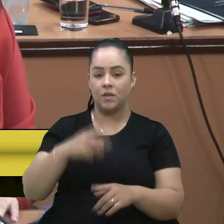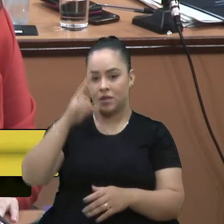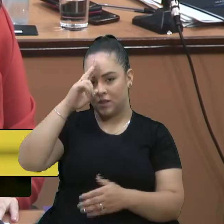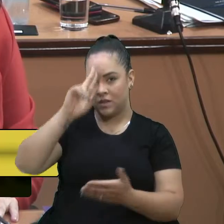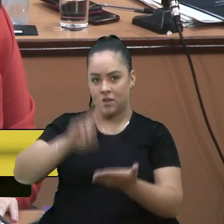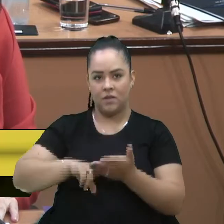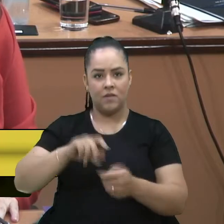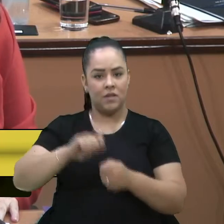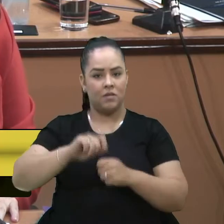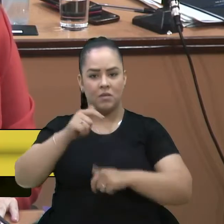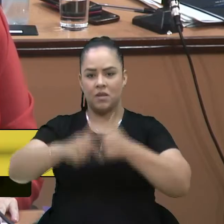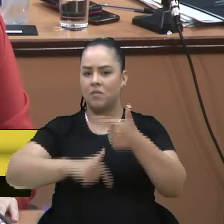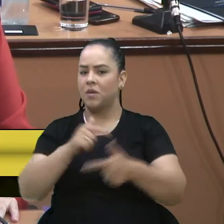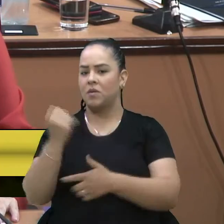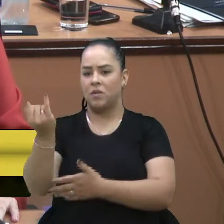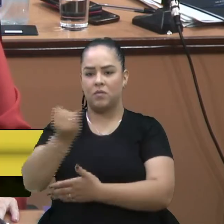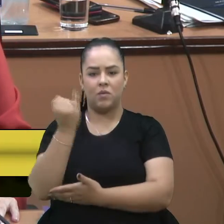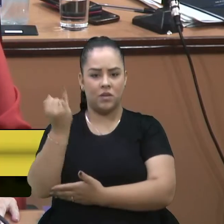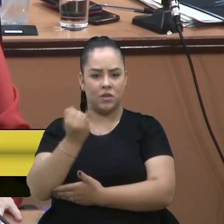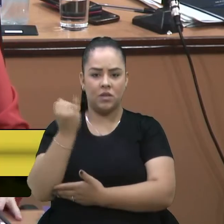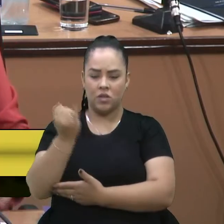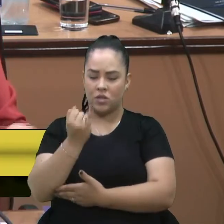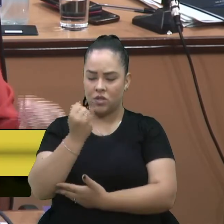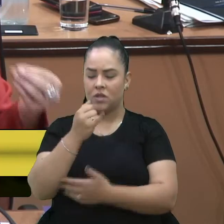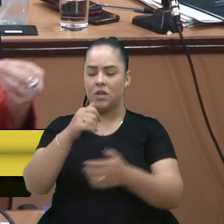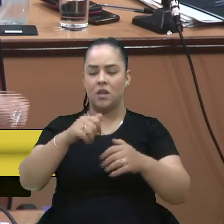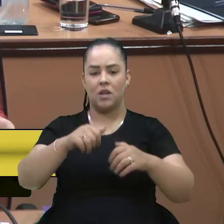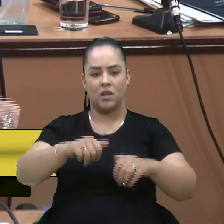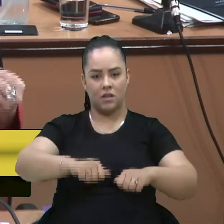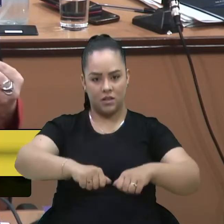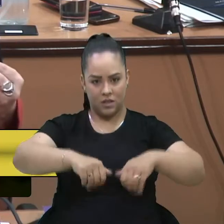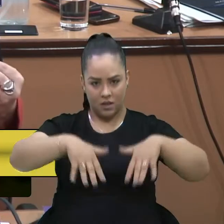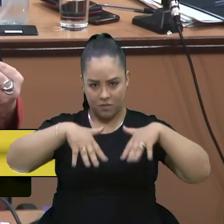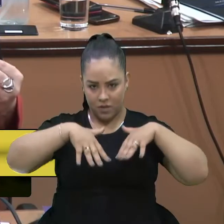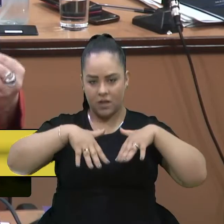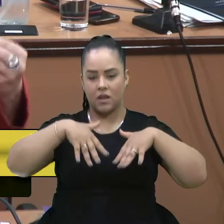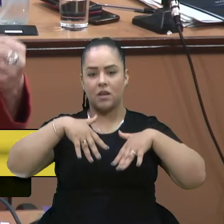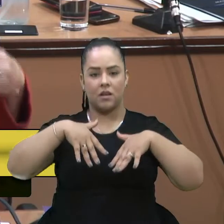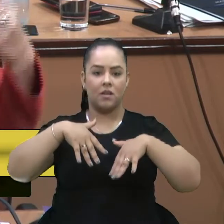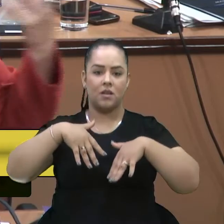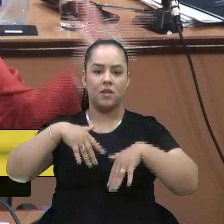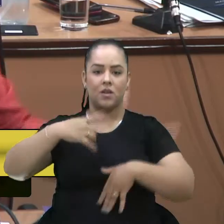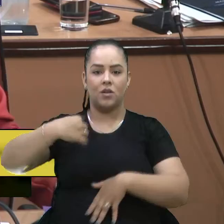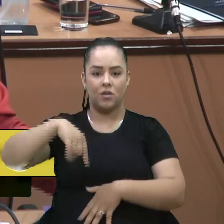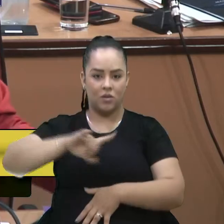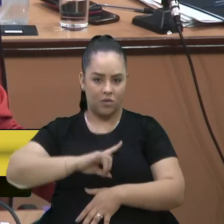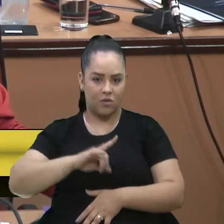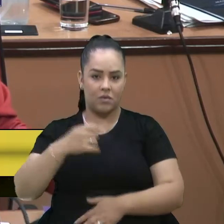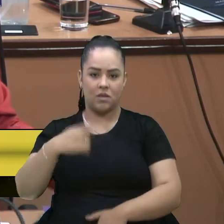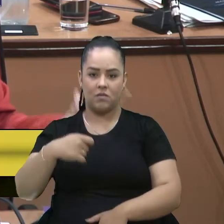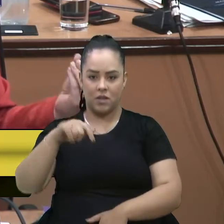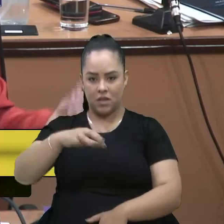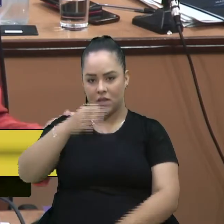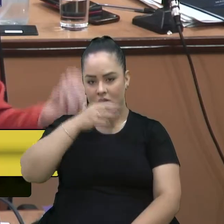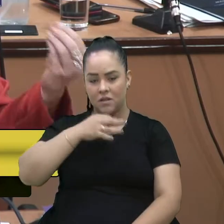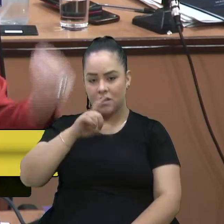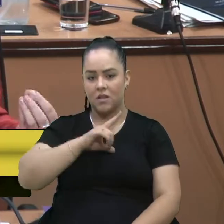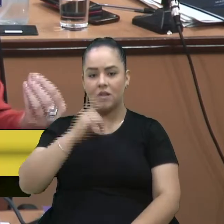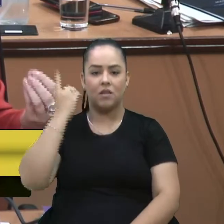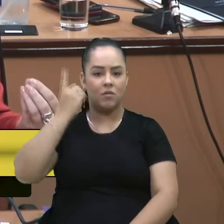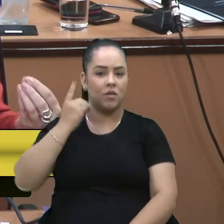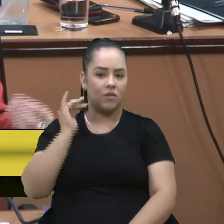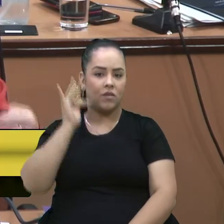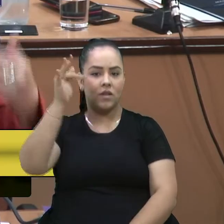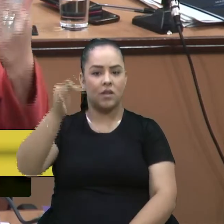feito um trabalho muito importante na Assembleia Legislativa e faz falta para Caxias do Sul nós termos deputados federais também da